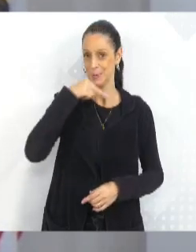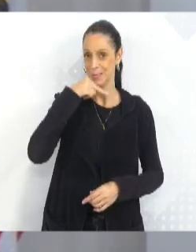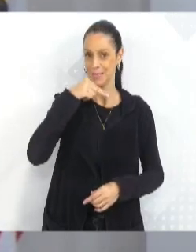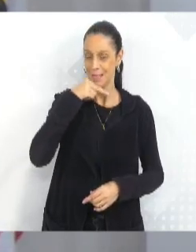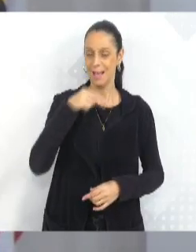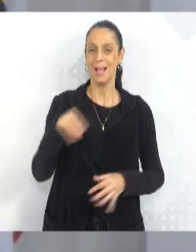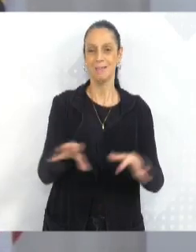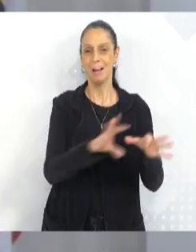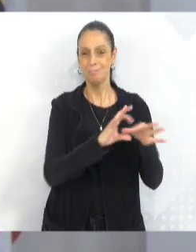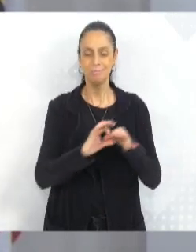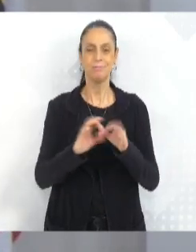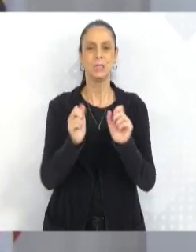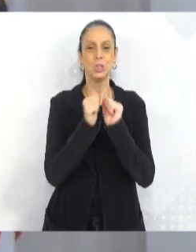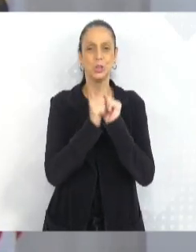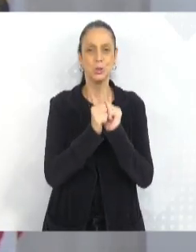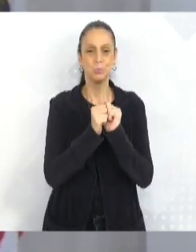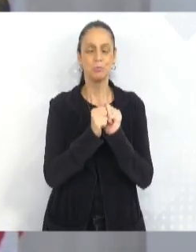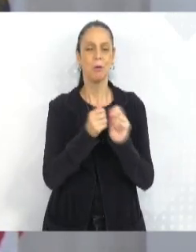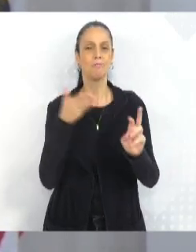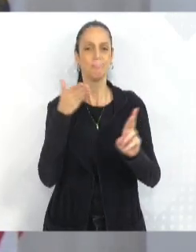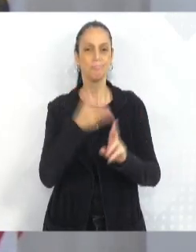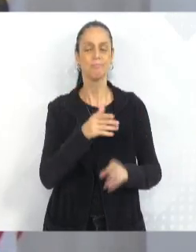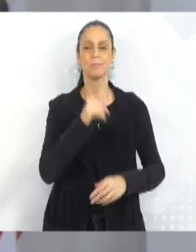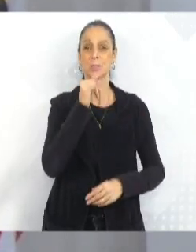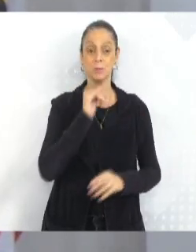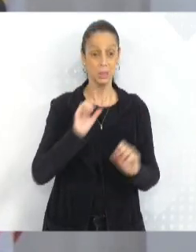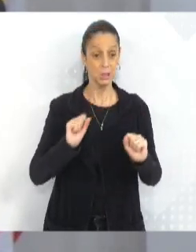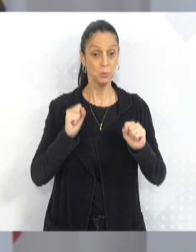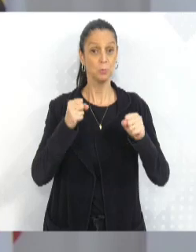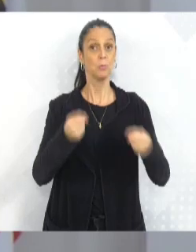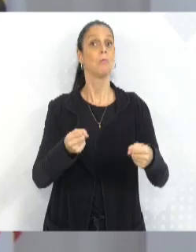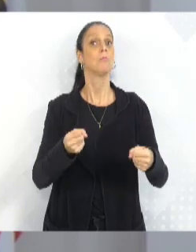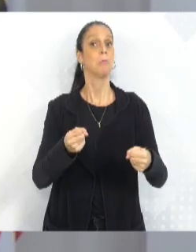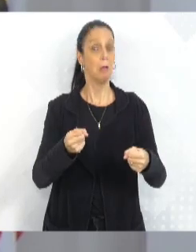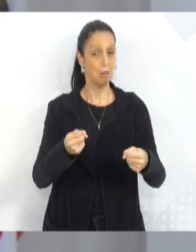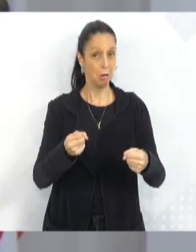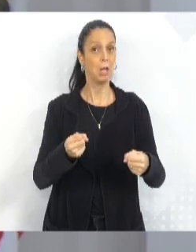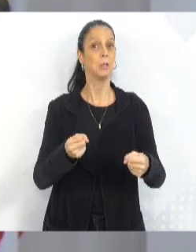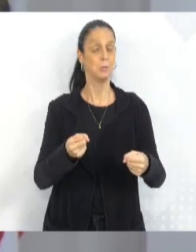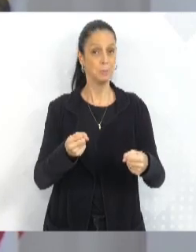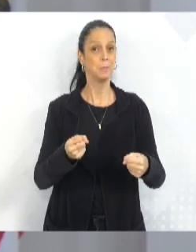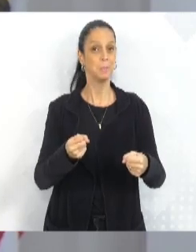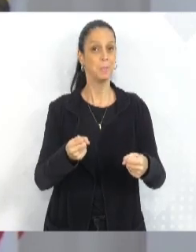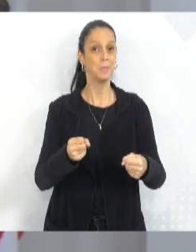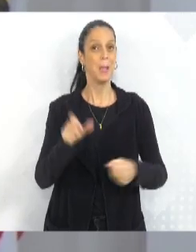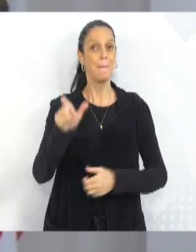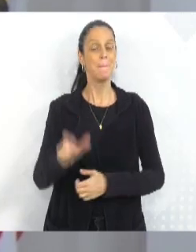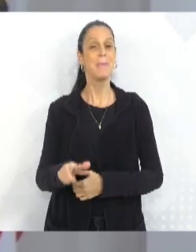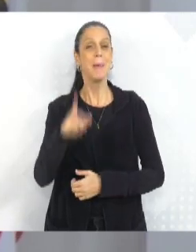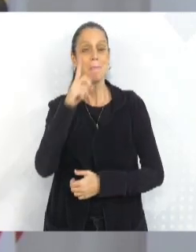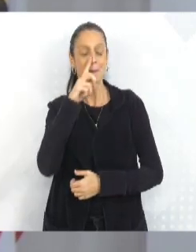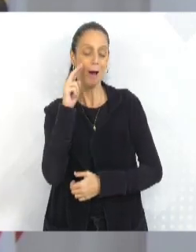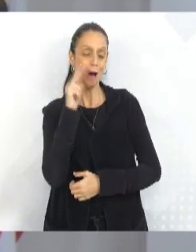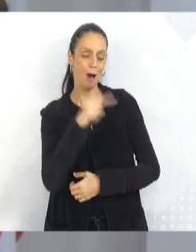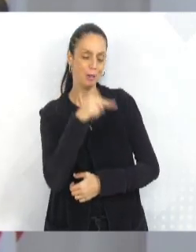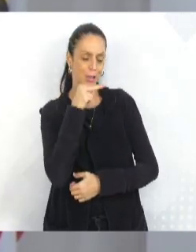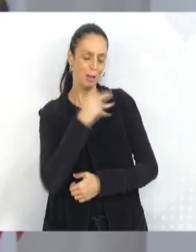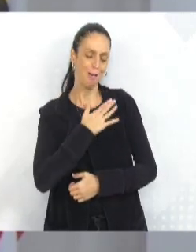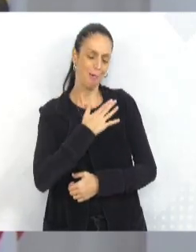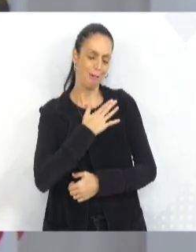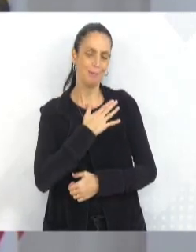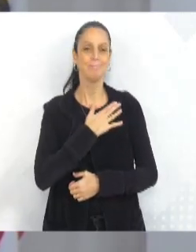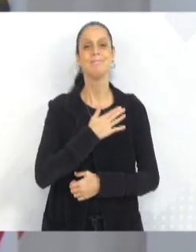unidade, que são um exemplo, que são esforçados, que são dedicados, que é o orgulho também da minha mãe. Mãe, um beijo,